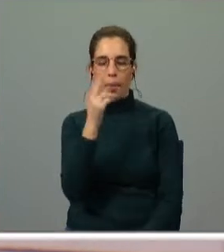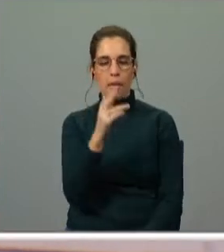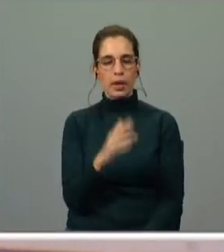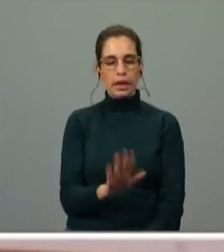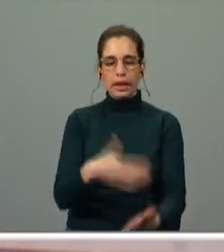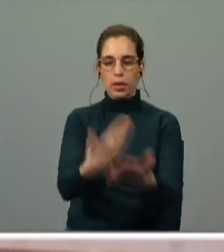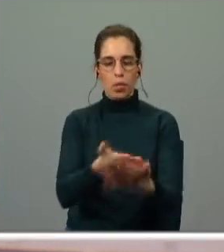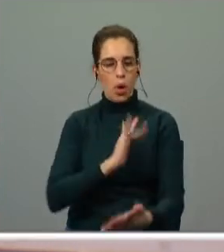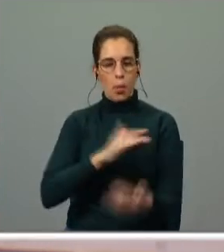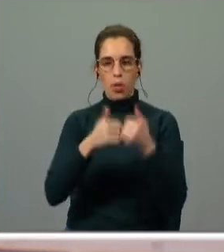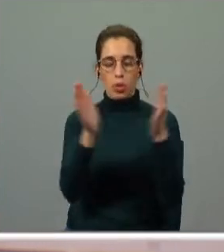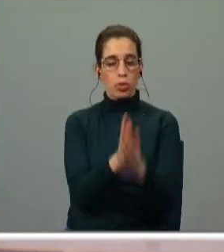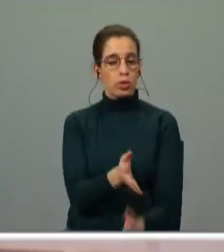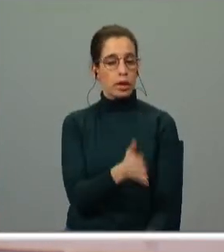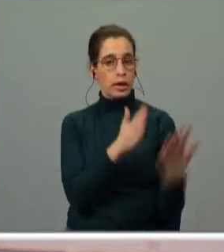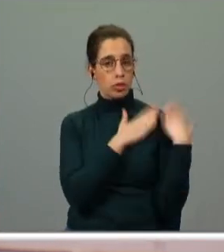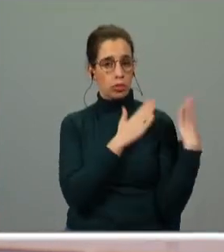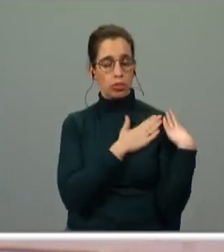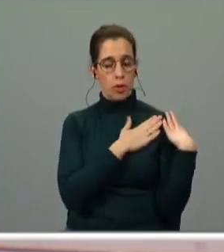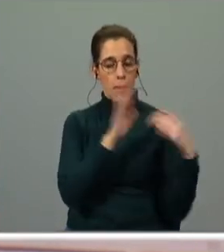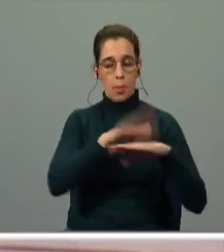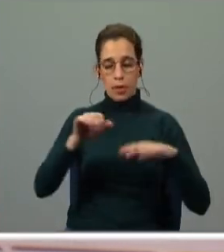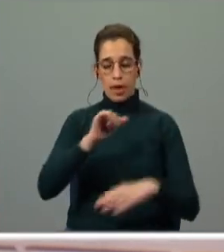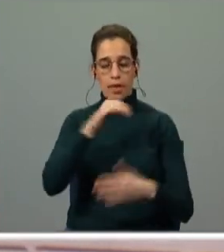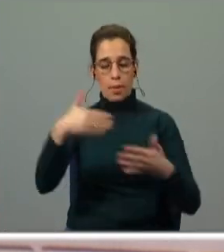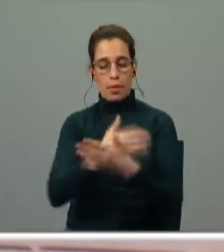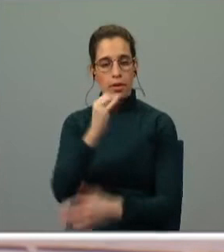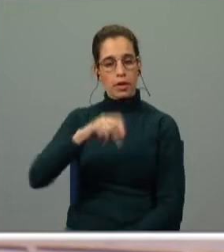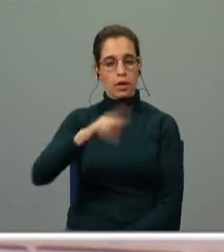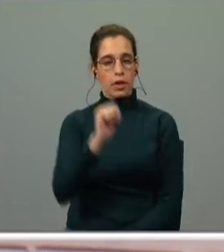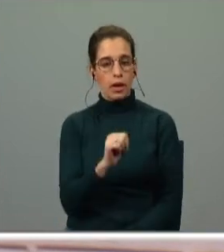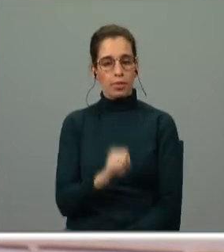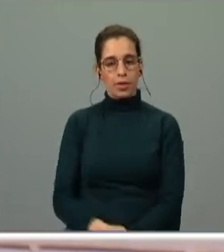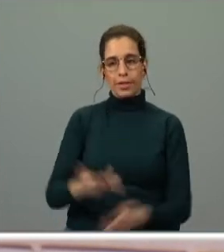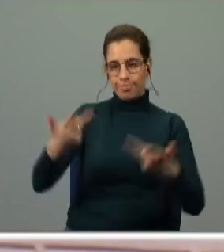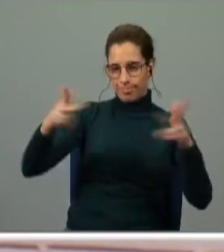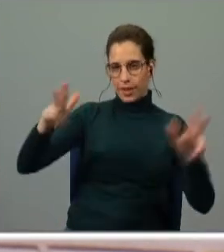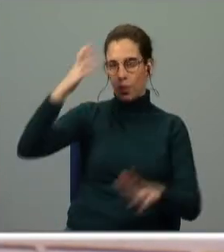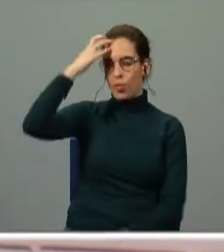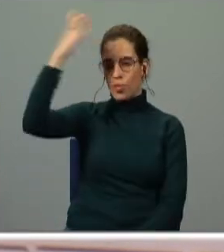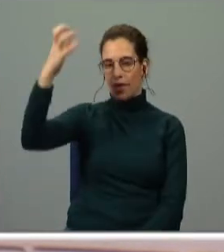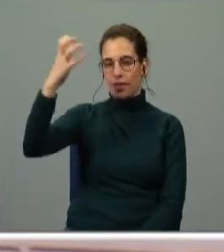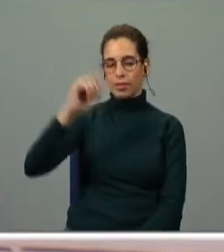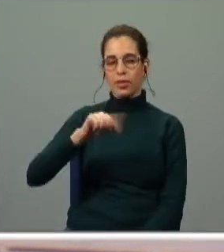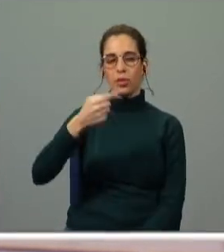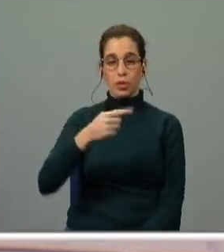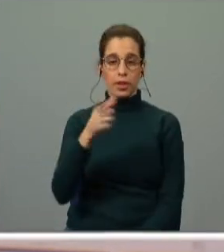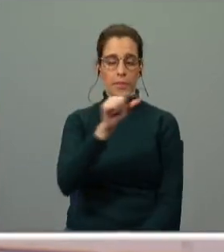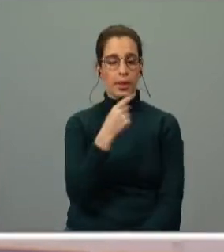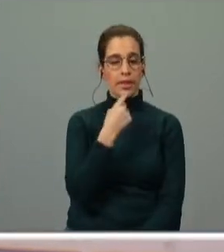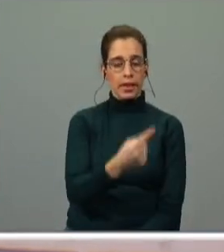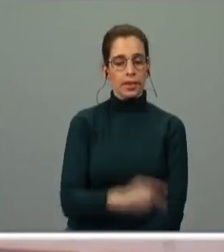toda a responsabilidade pela morte de Inês, de certa forma para elibar o rei, embora depois também o refira.